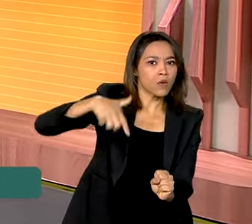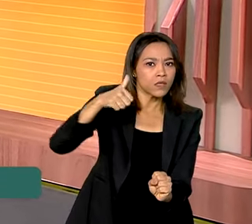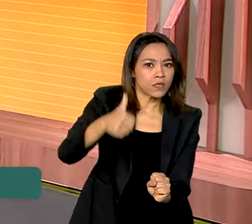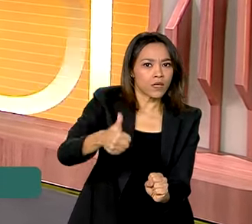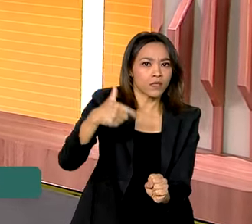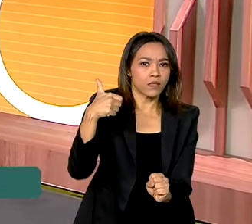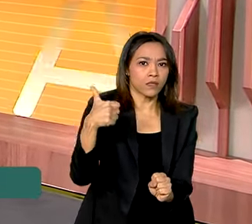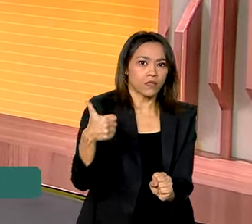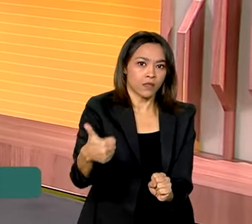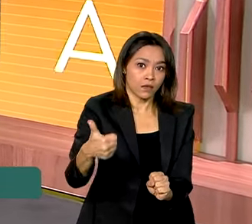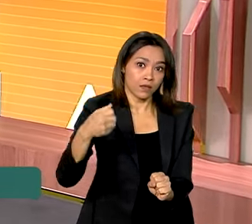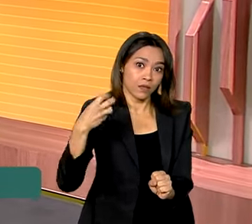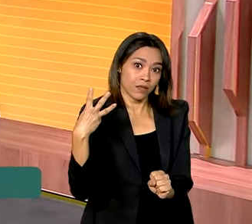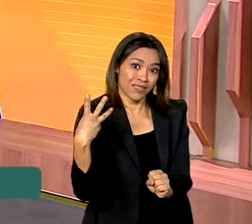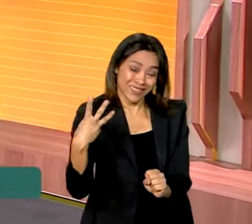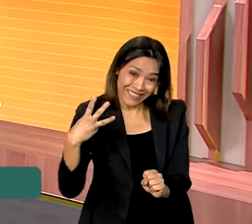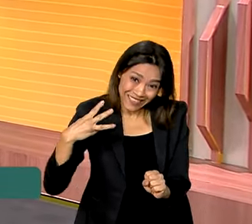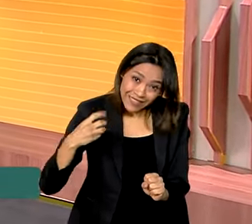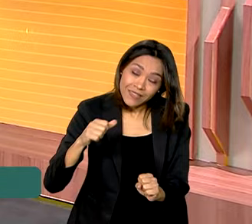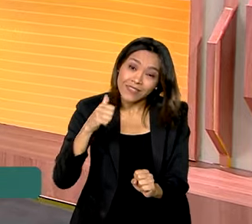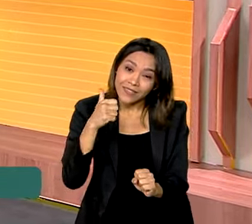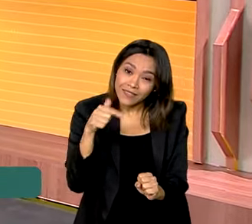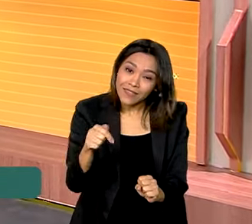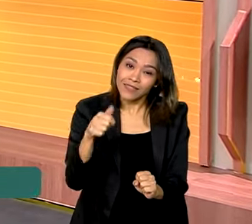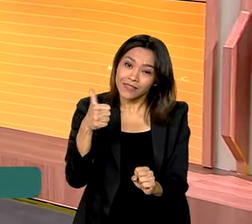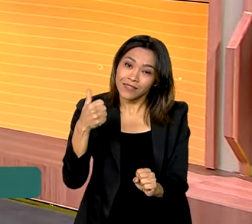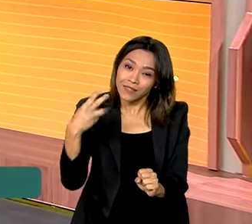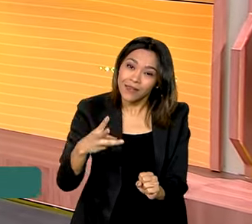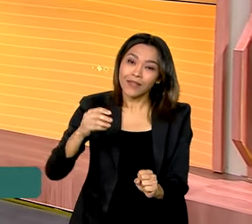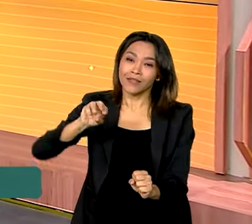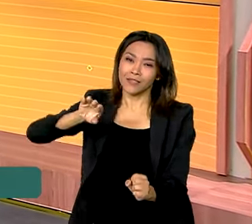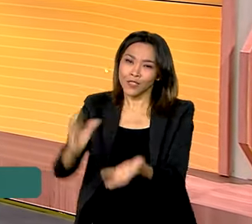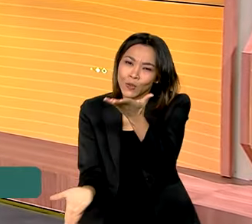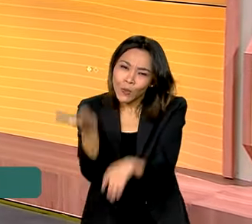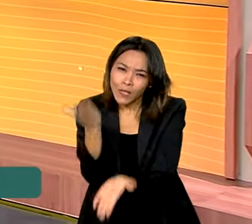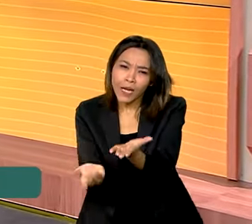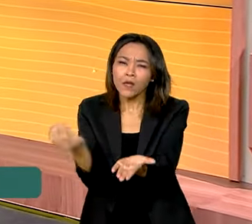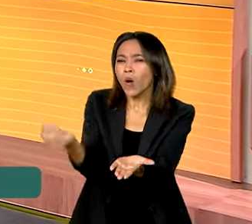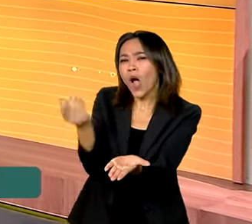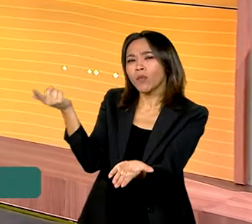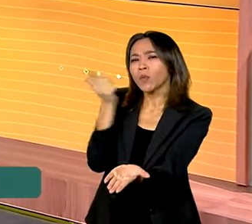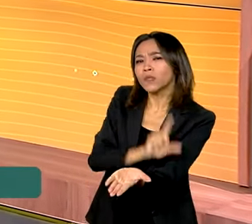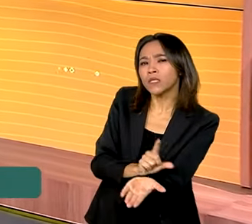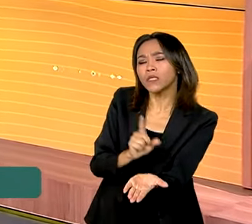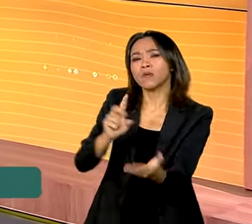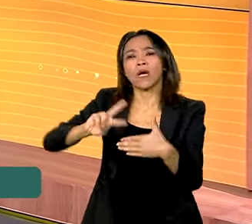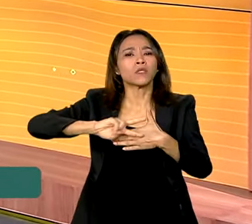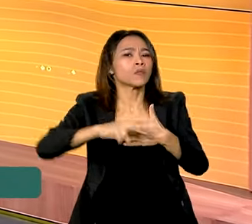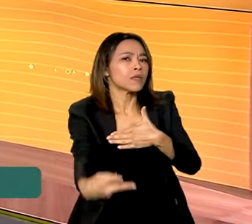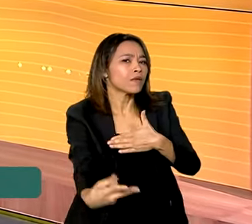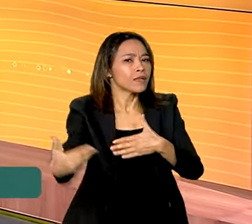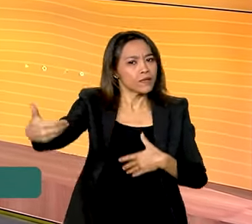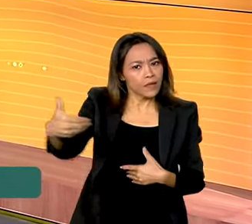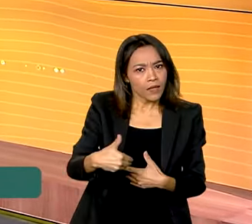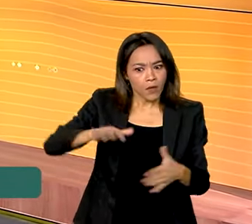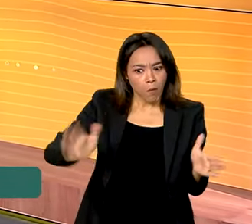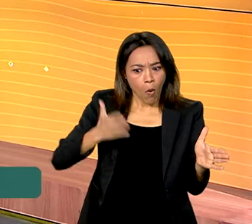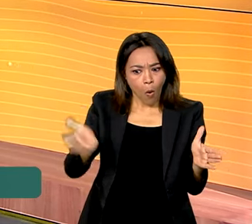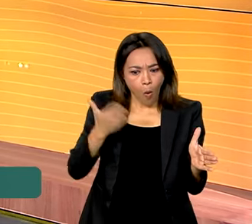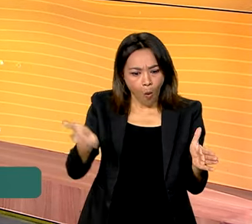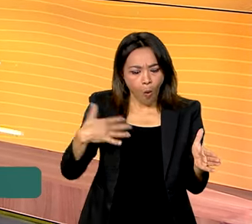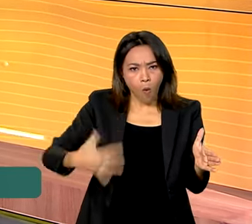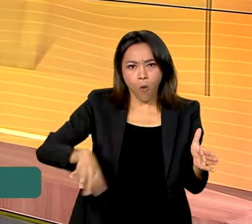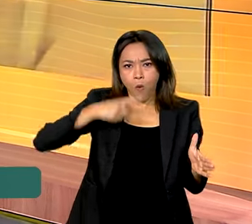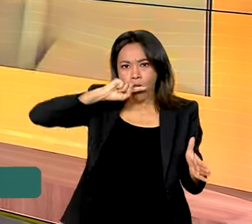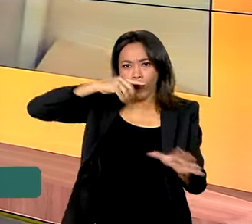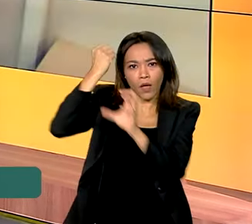maior da série histórica. E para explicar como se chegou a esse resultado e quais os impactos dessa superprodução, vamos